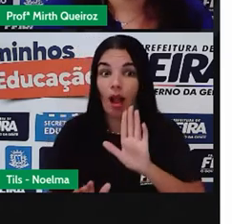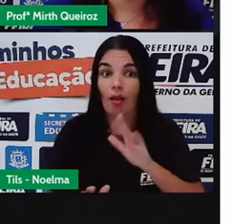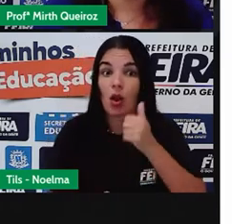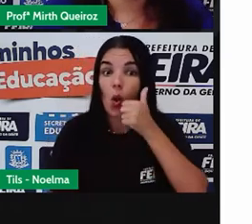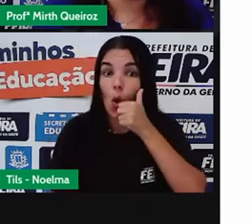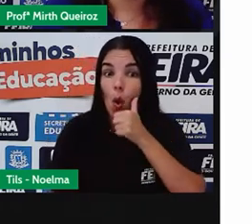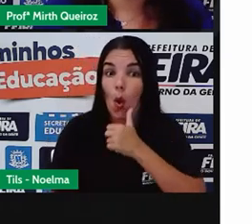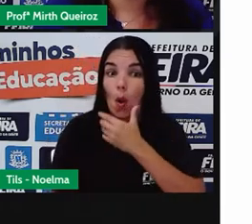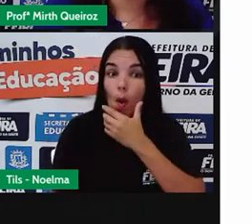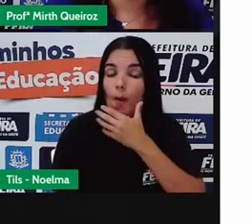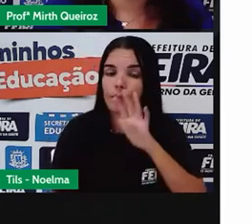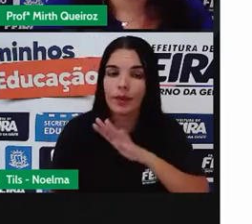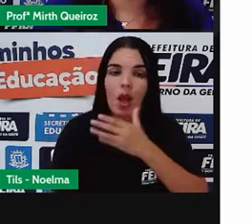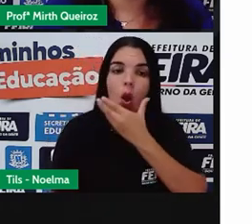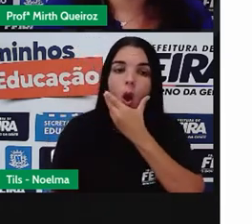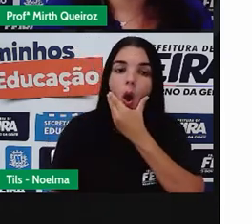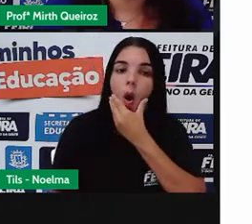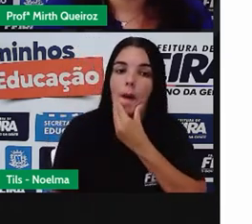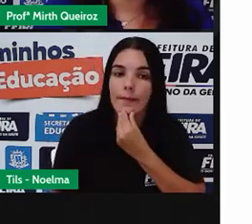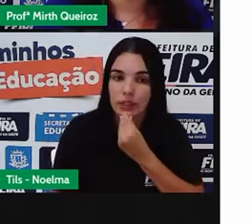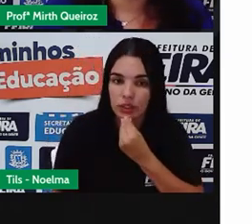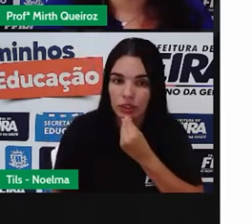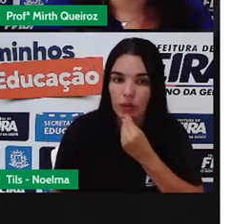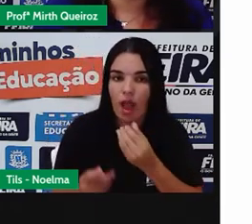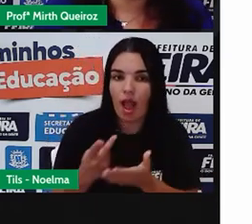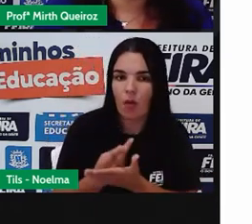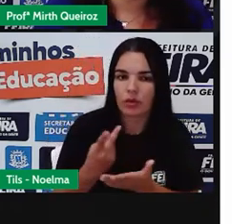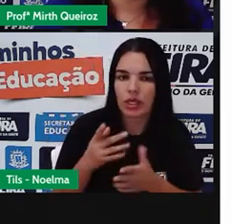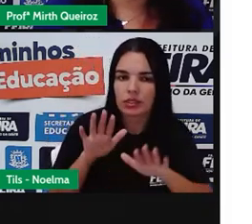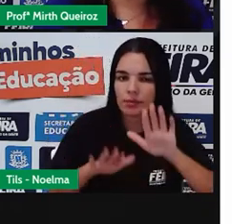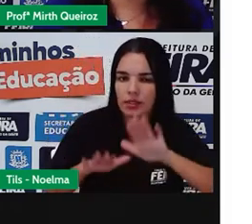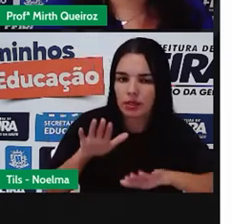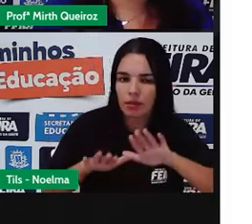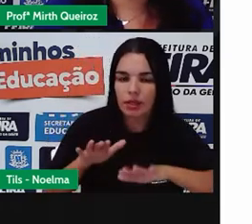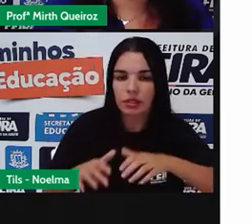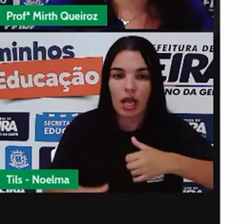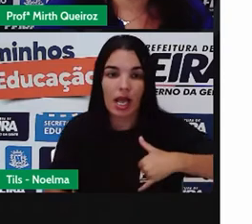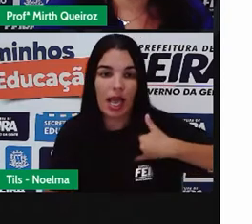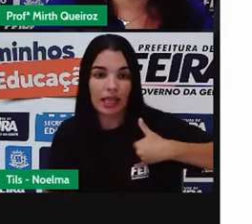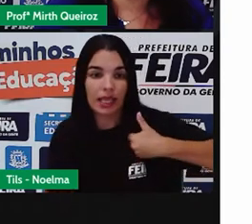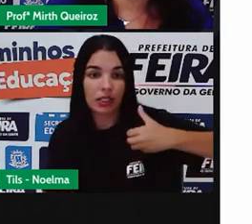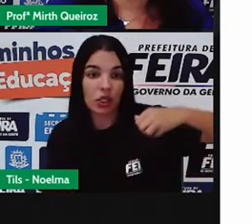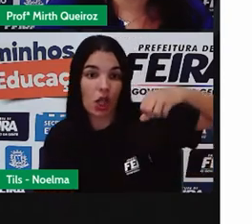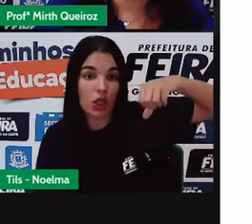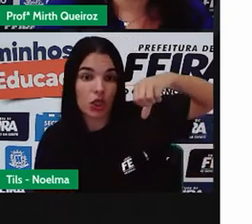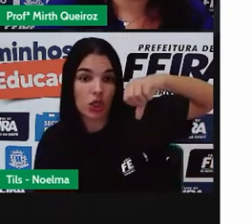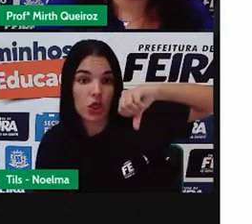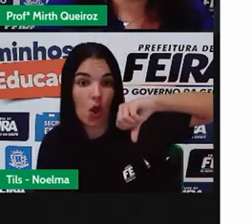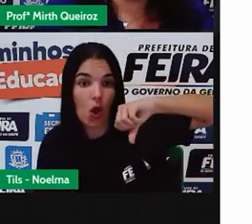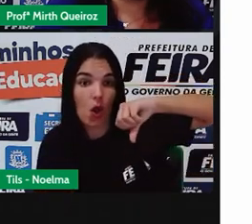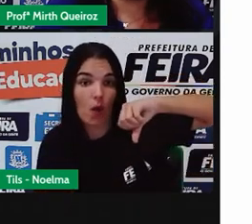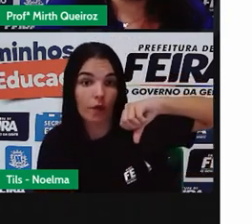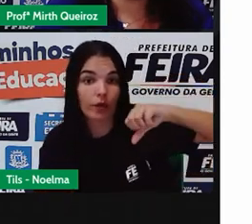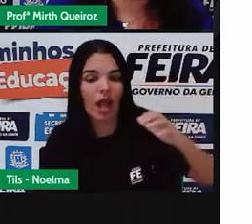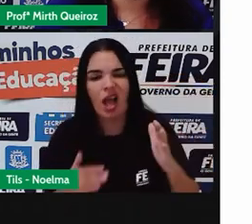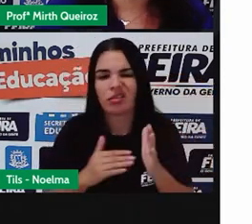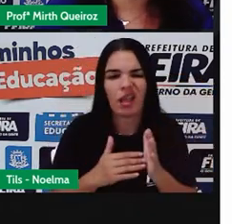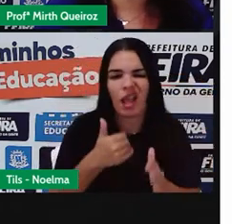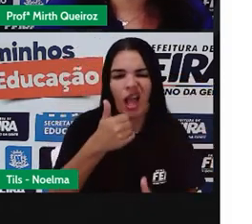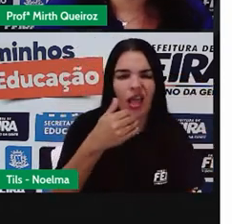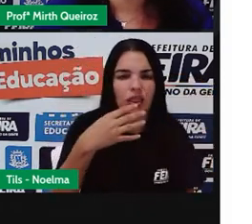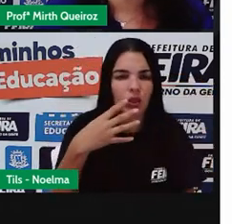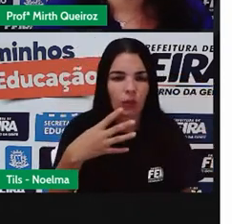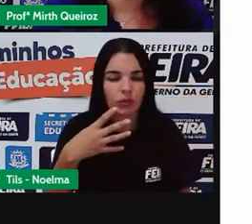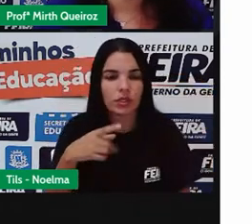Nos meninos, acontece geralmente entre 9 e 14 anos e é desencadeada pelo hormônio testosterona. Testosterona.